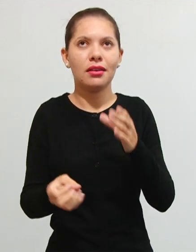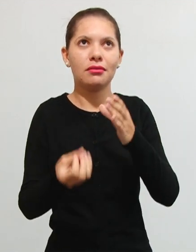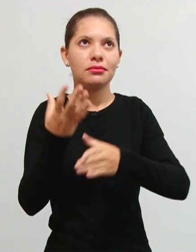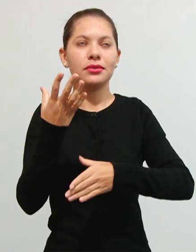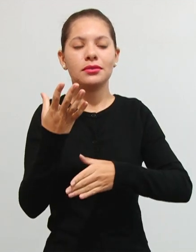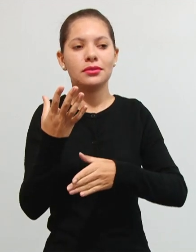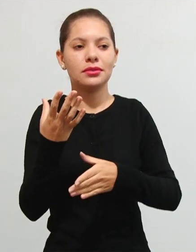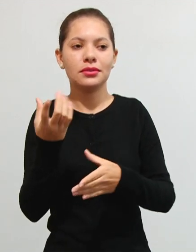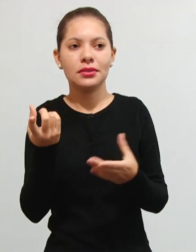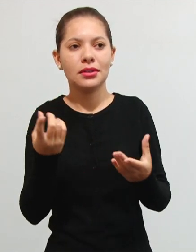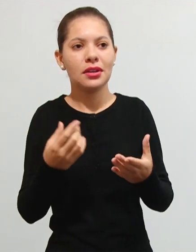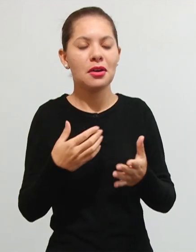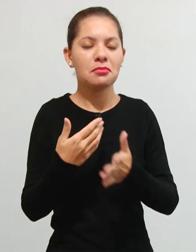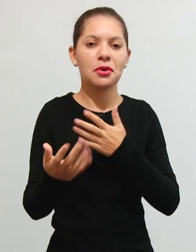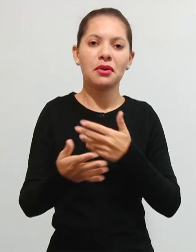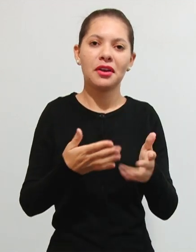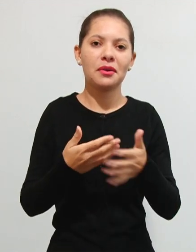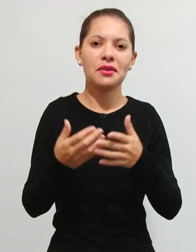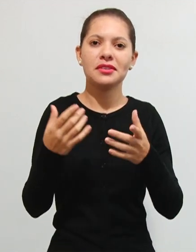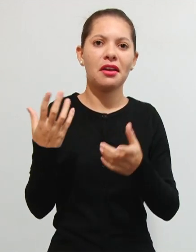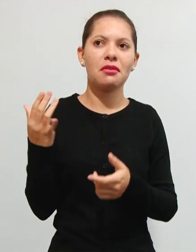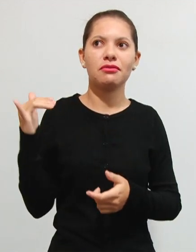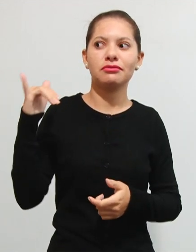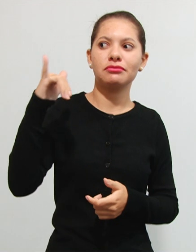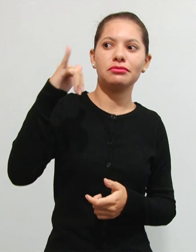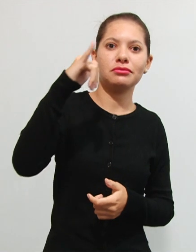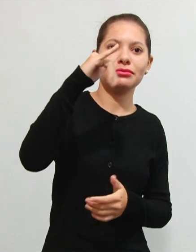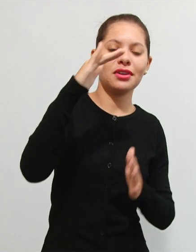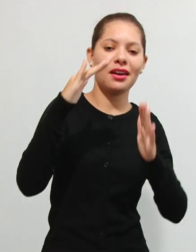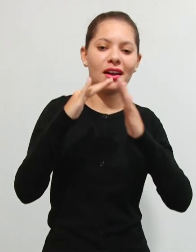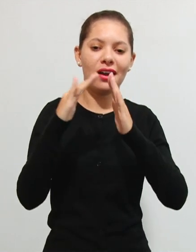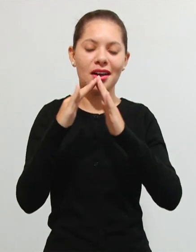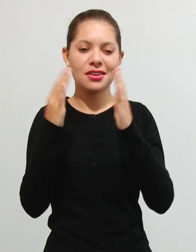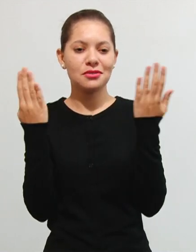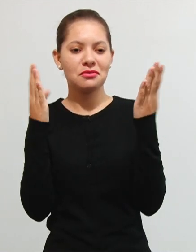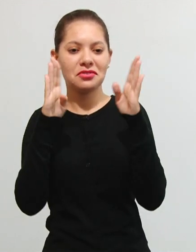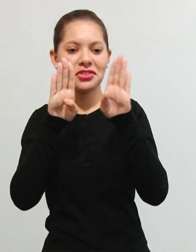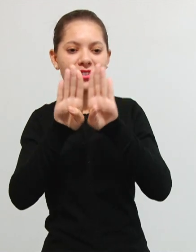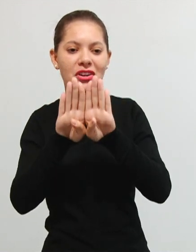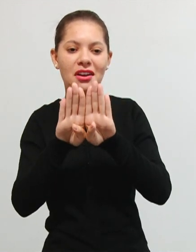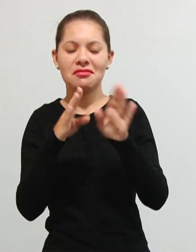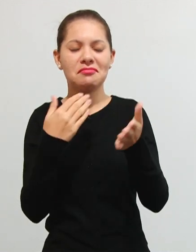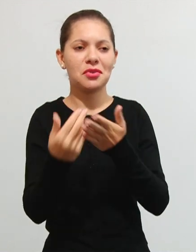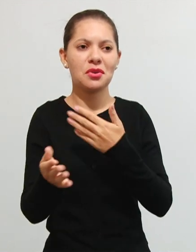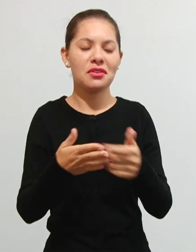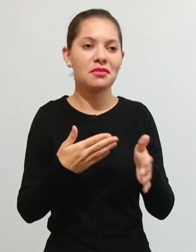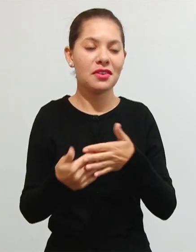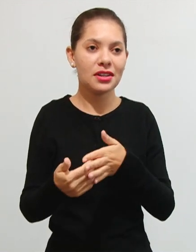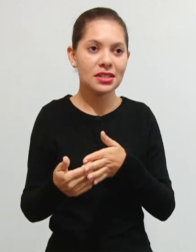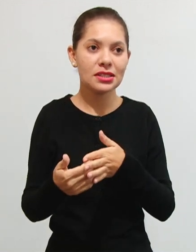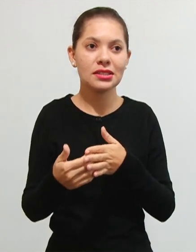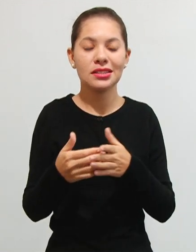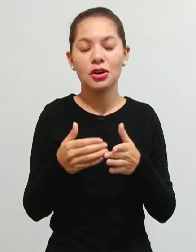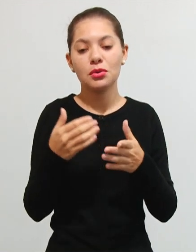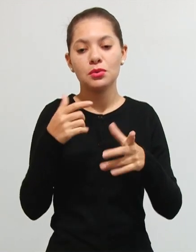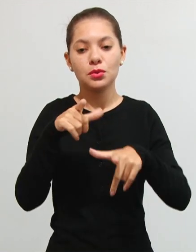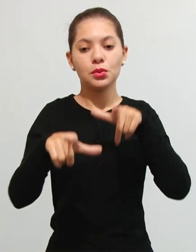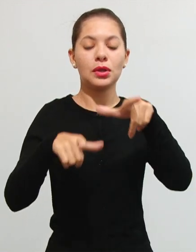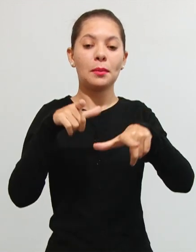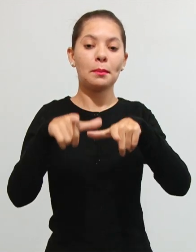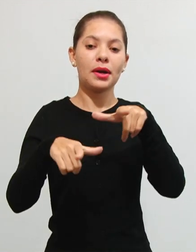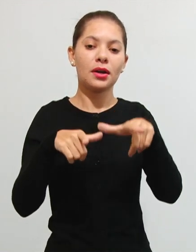lixo ou sei lá porque eu viajei minha casa ficou fechada não importa o que importa é que o serviço